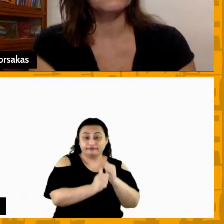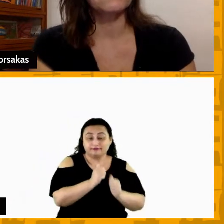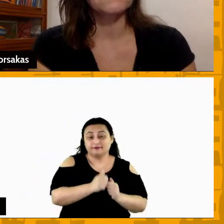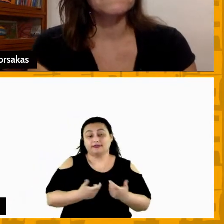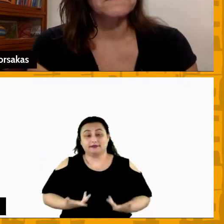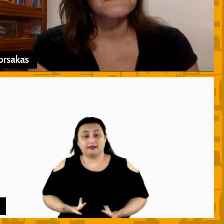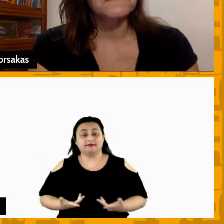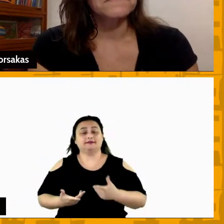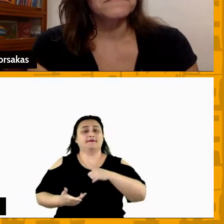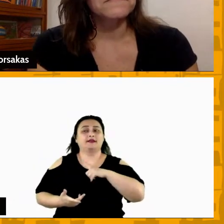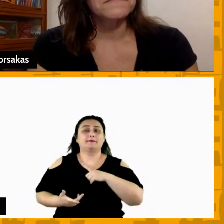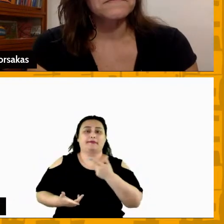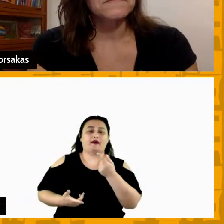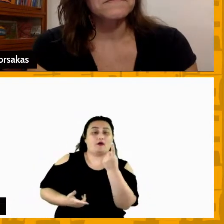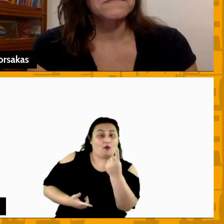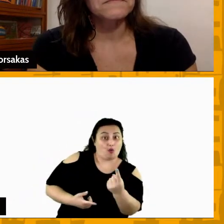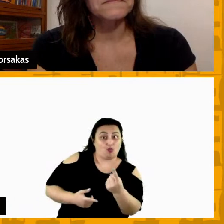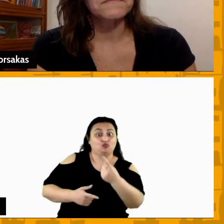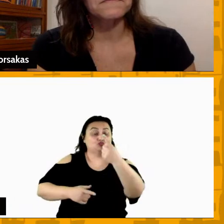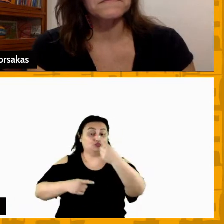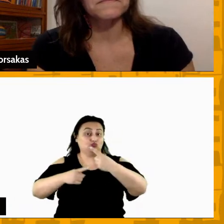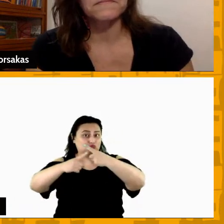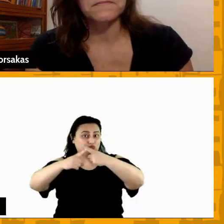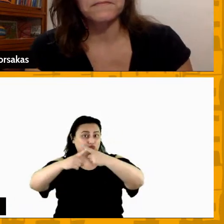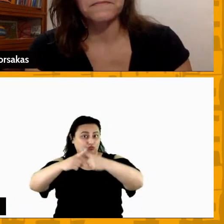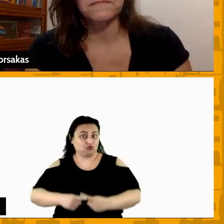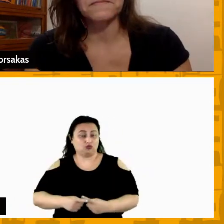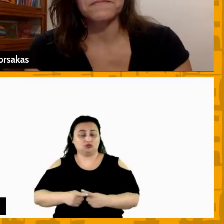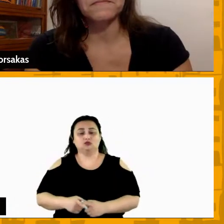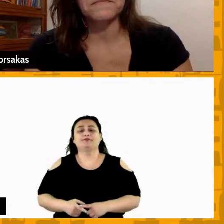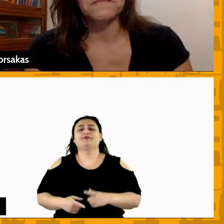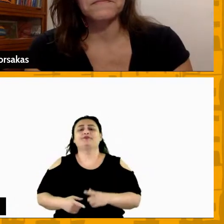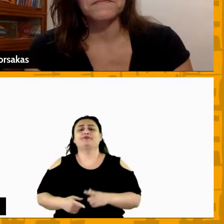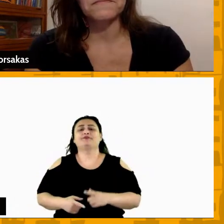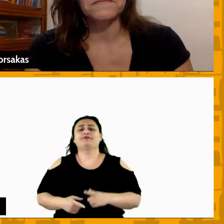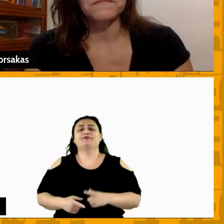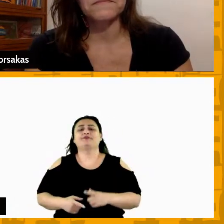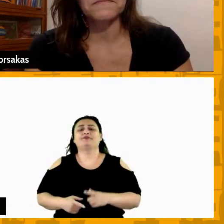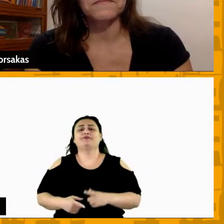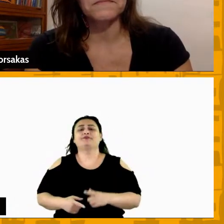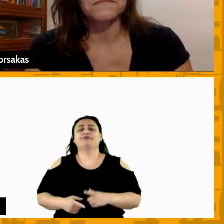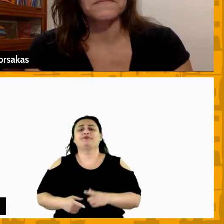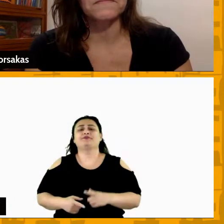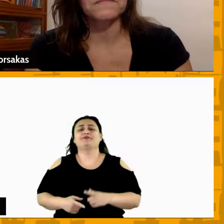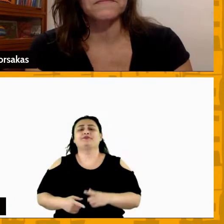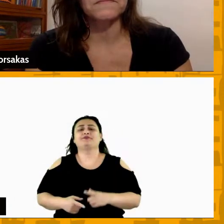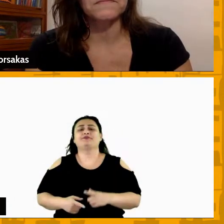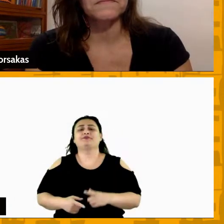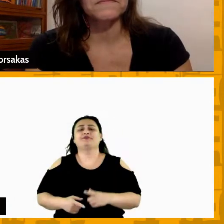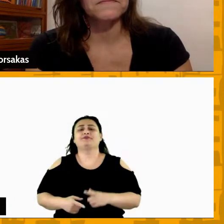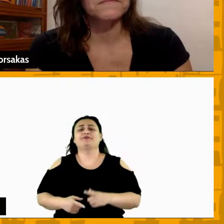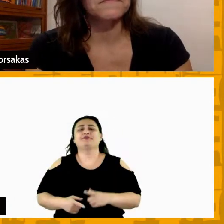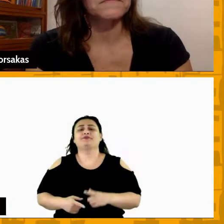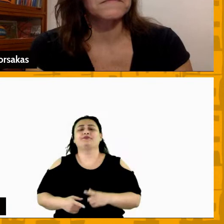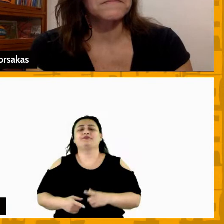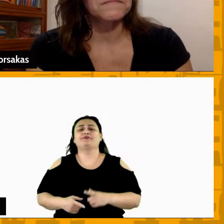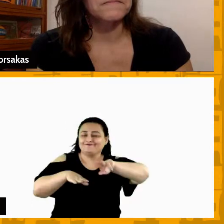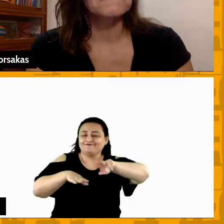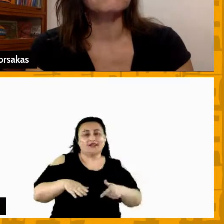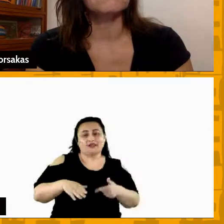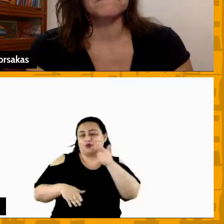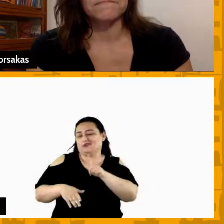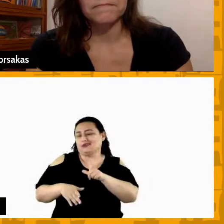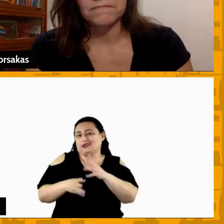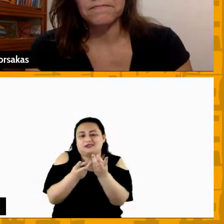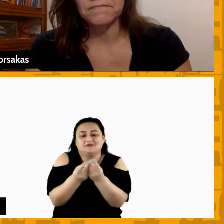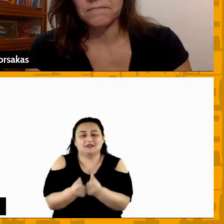para uma partida para um jogo incluiu muitas pessoas muitos profissionais e você não consegue se especializar em todas as